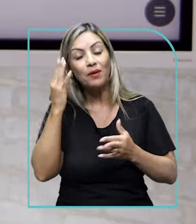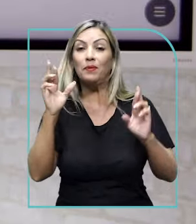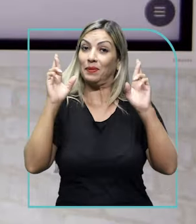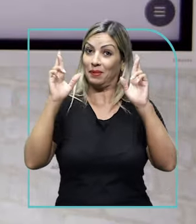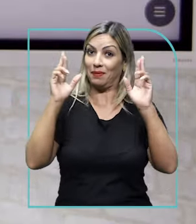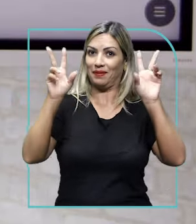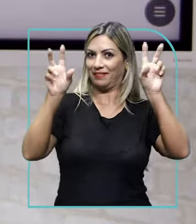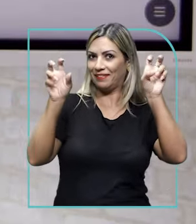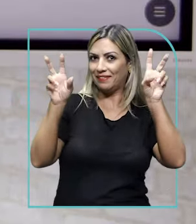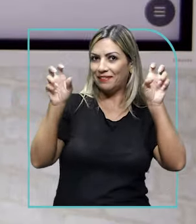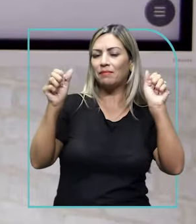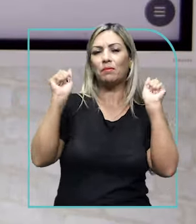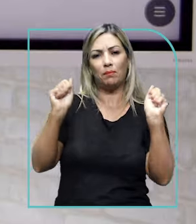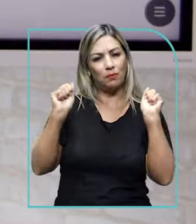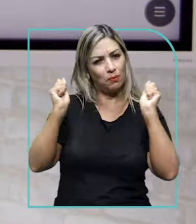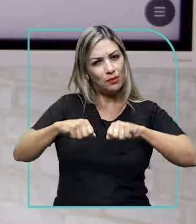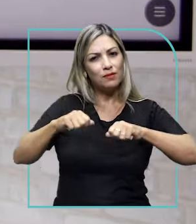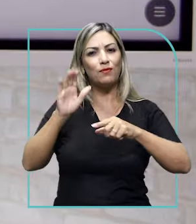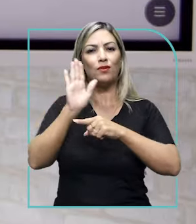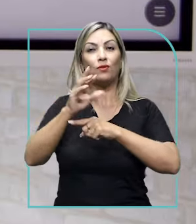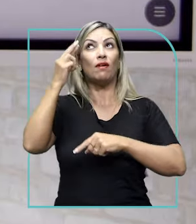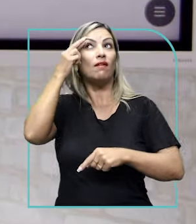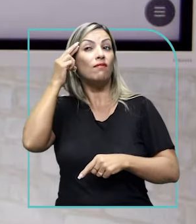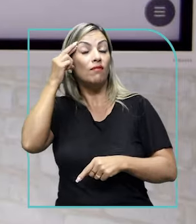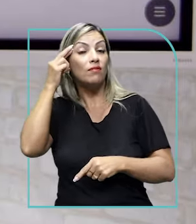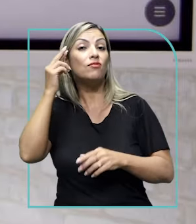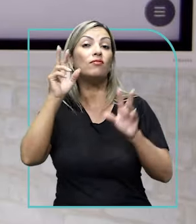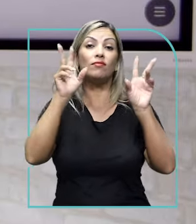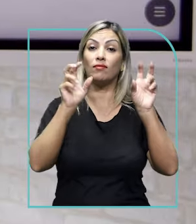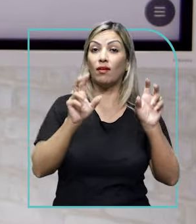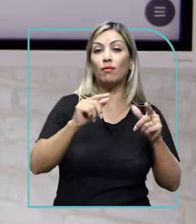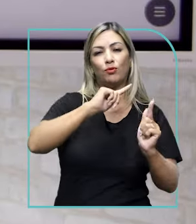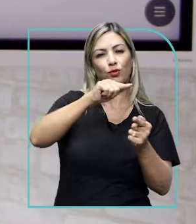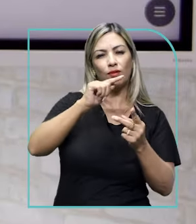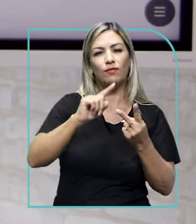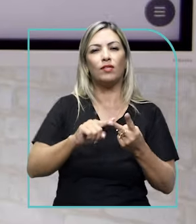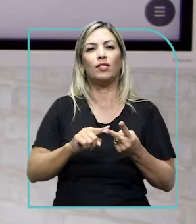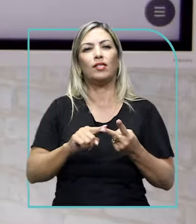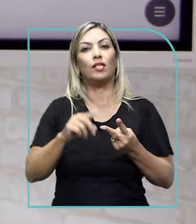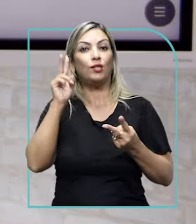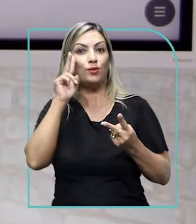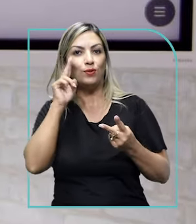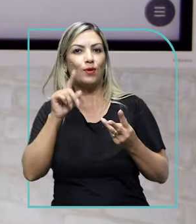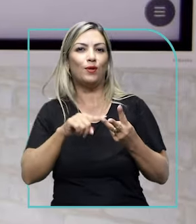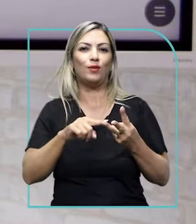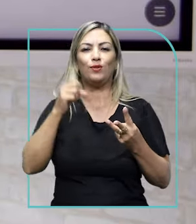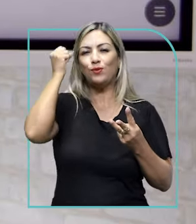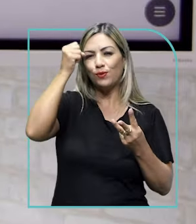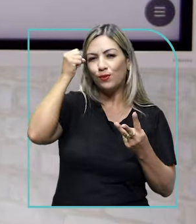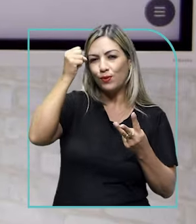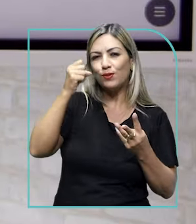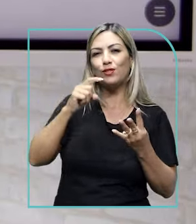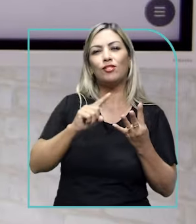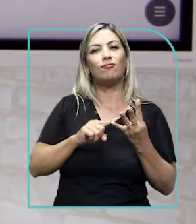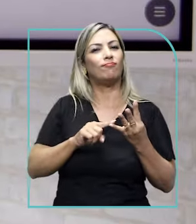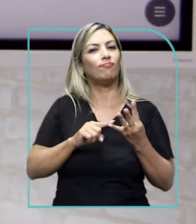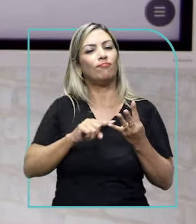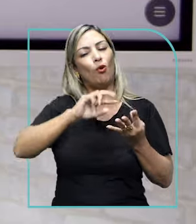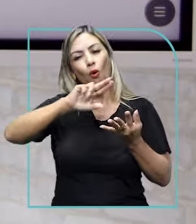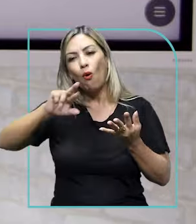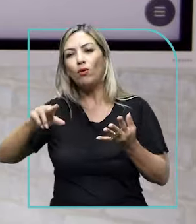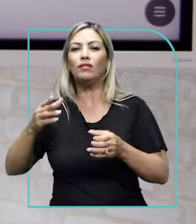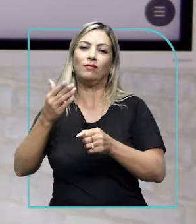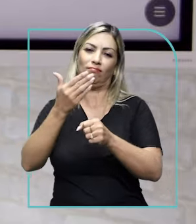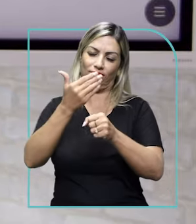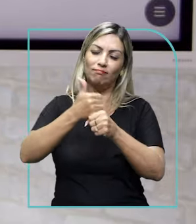Espero que esse tema possa te ajudar a refletir em assuntos de geografia, história, sociologia e